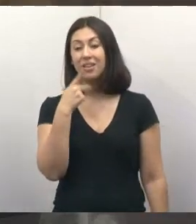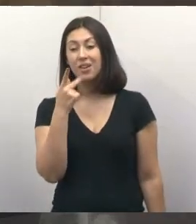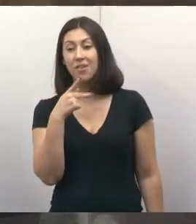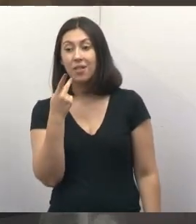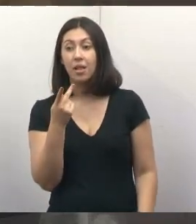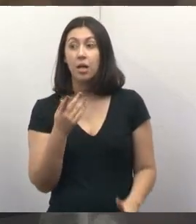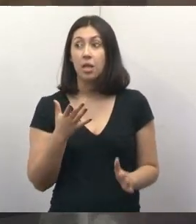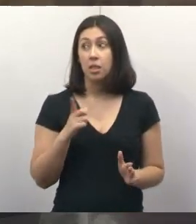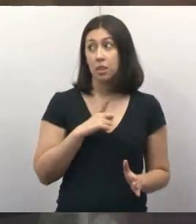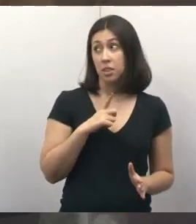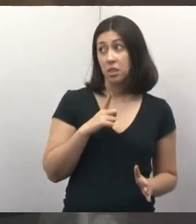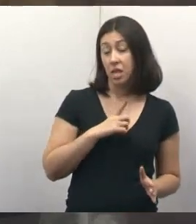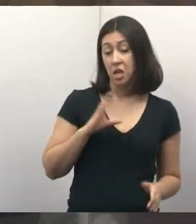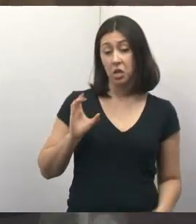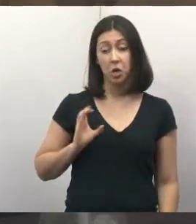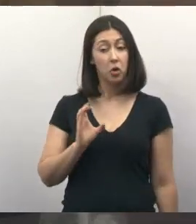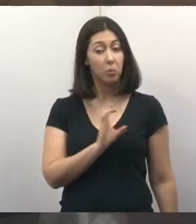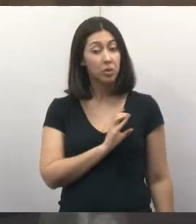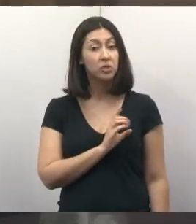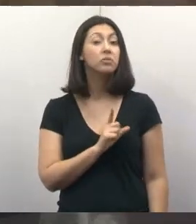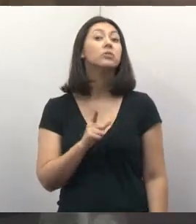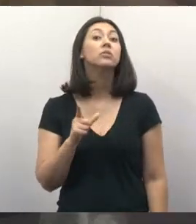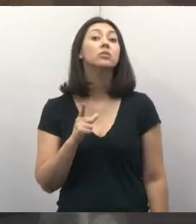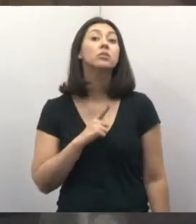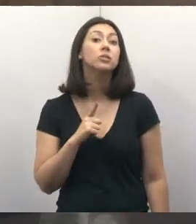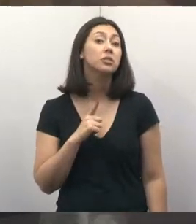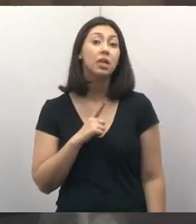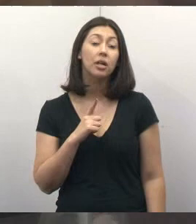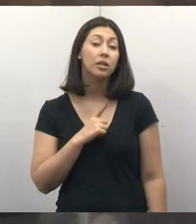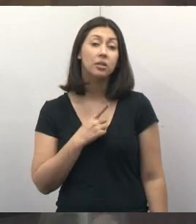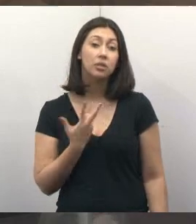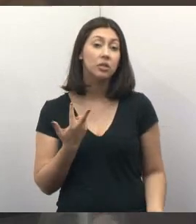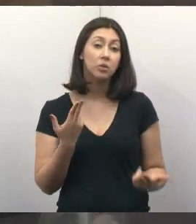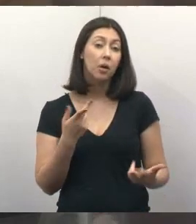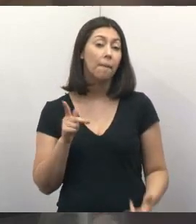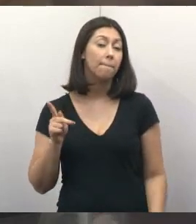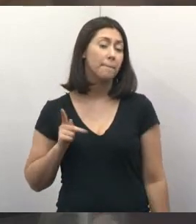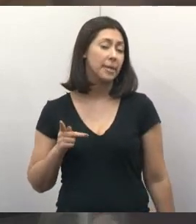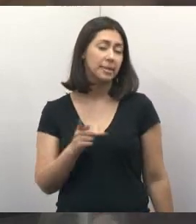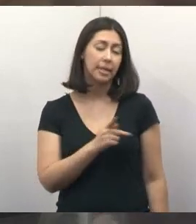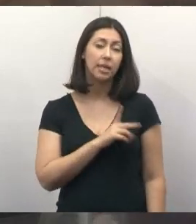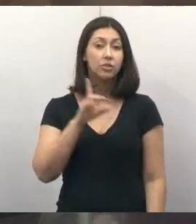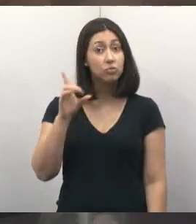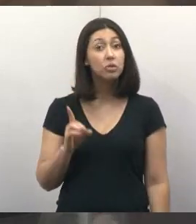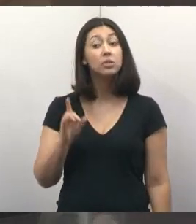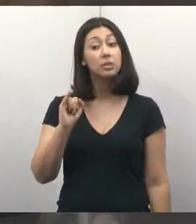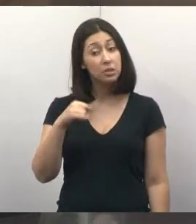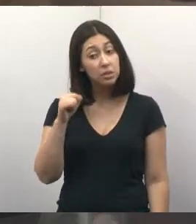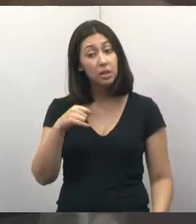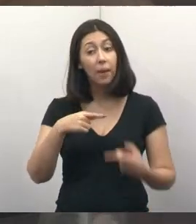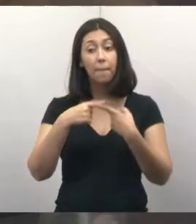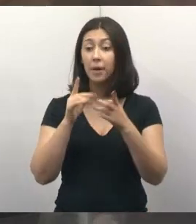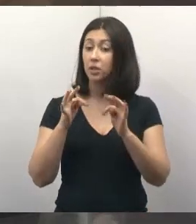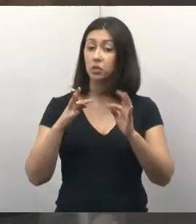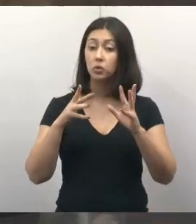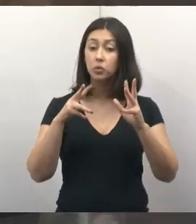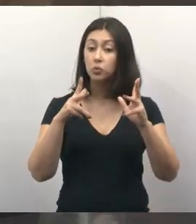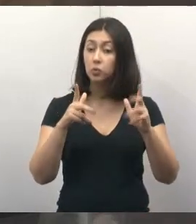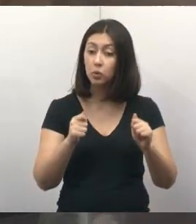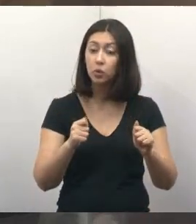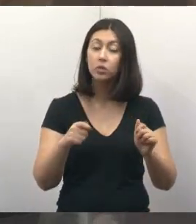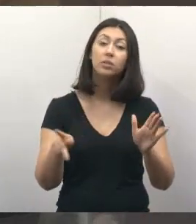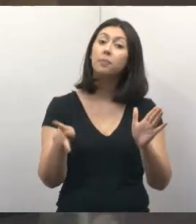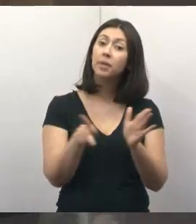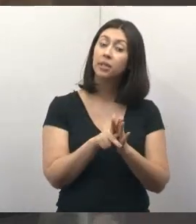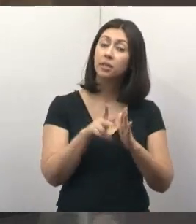tem comissionado no meio, tem comissionado no meio, como presidente, como diretor, tem, mas são comissionados que é